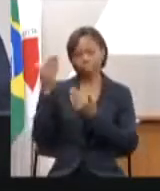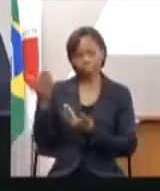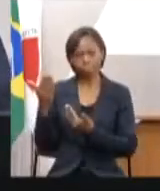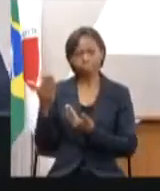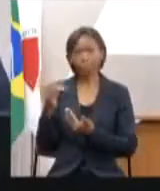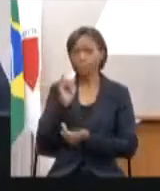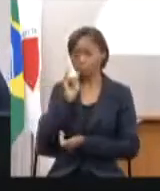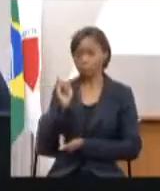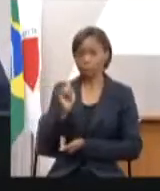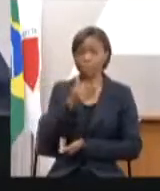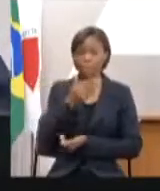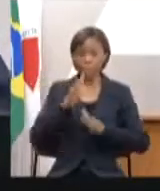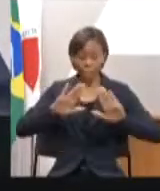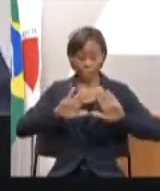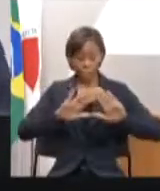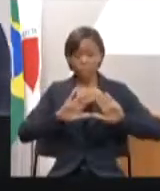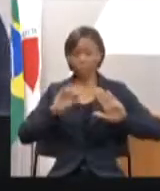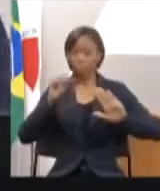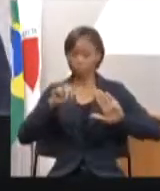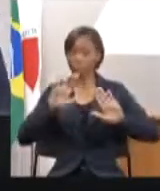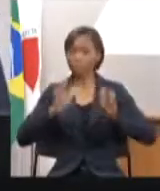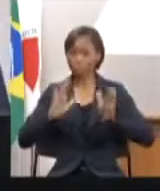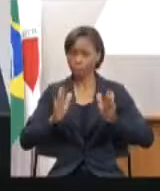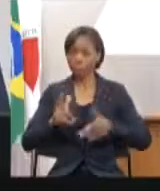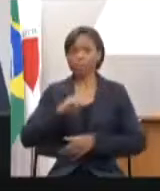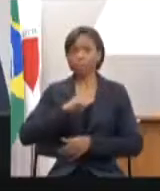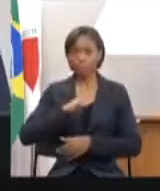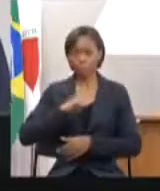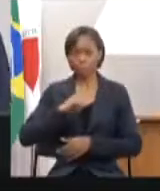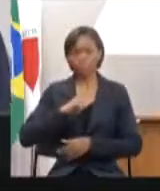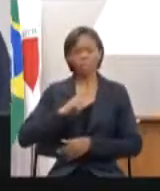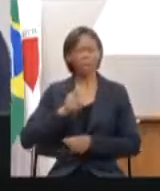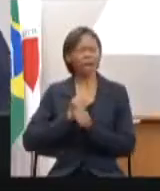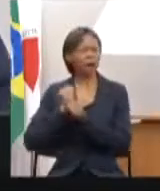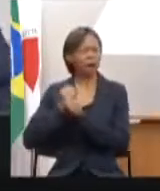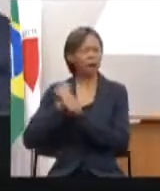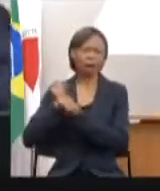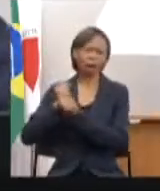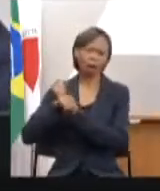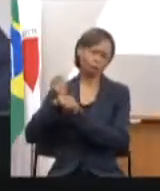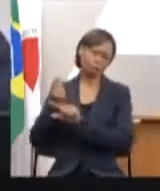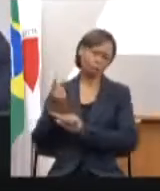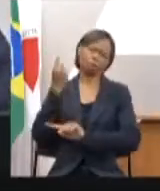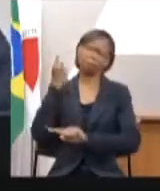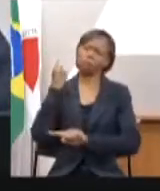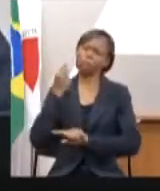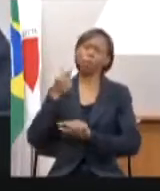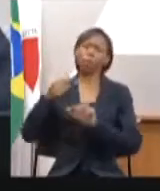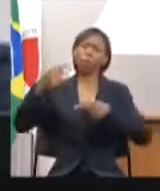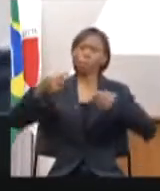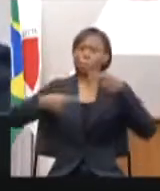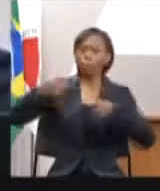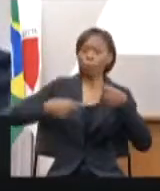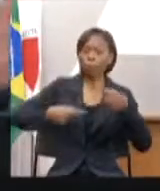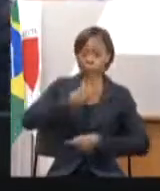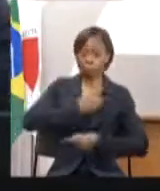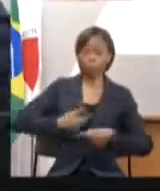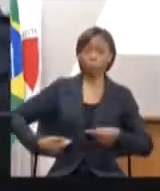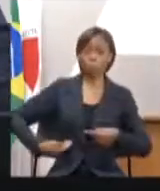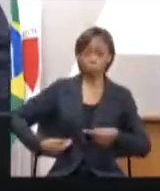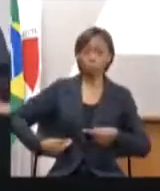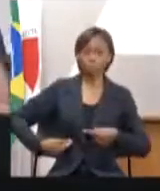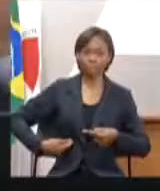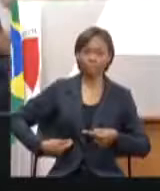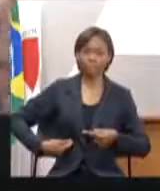que a Assembleia Legislativa já tem também há tempos aqui há anos o site políticas públicas ao seu alcance onde as pessoas podem